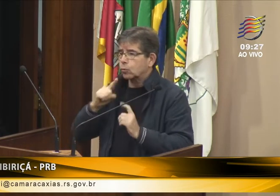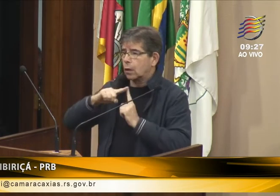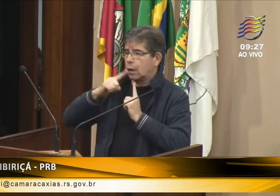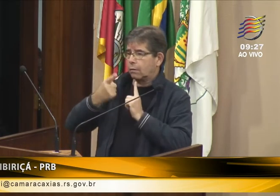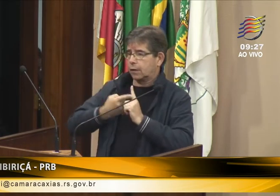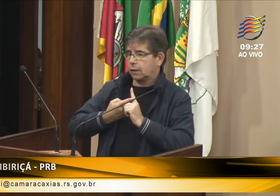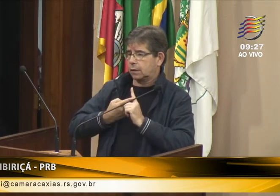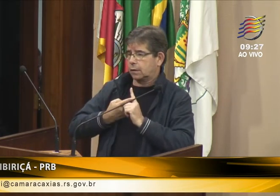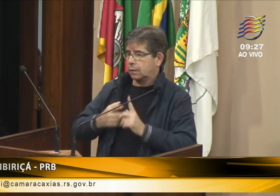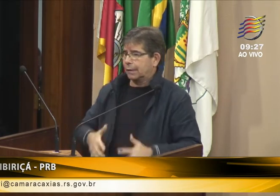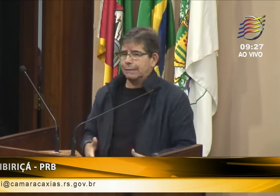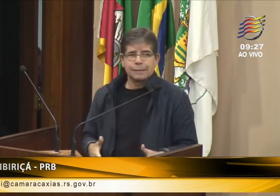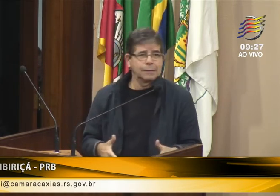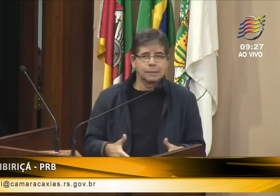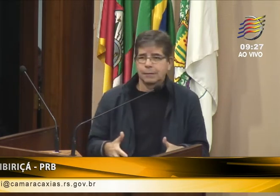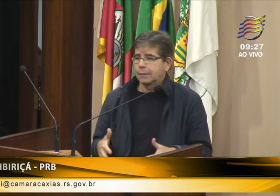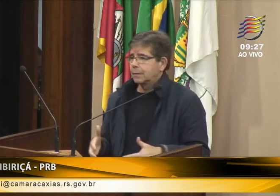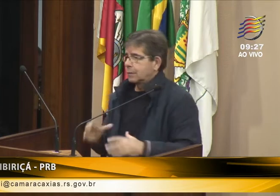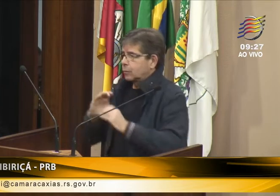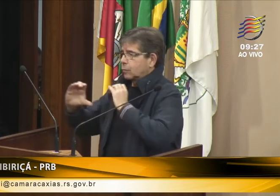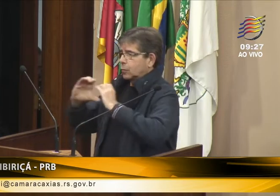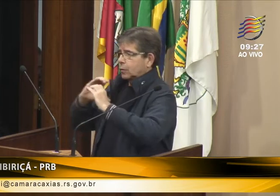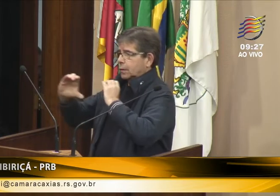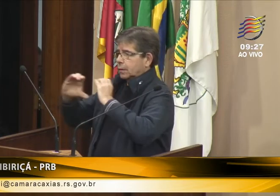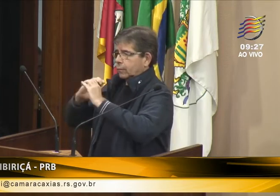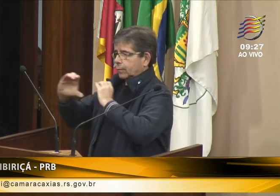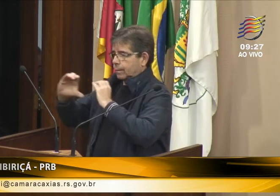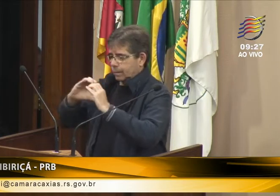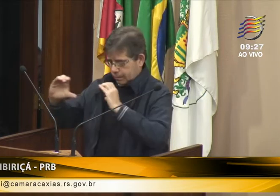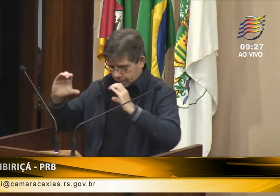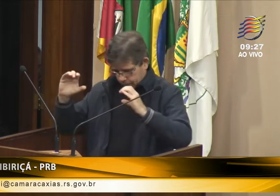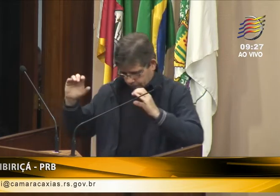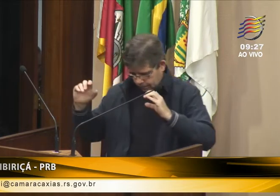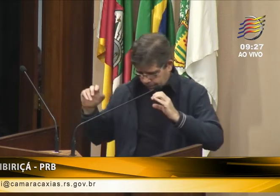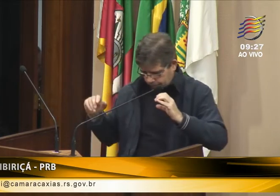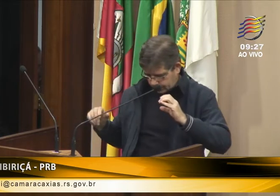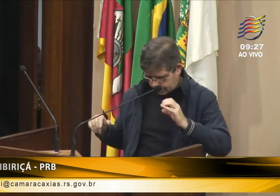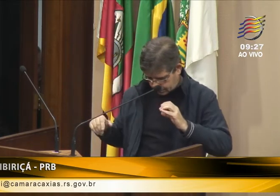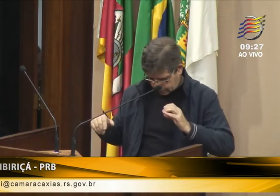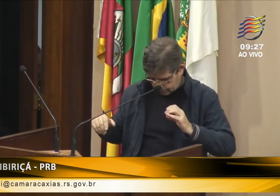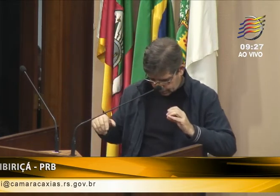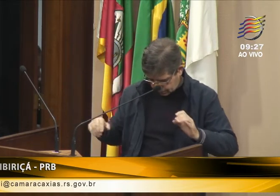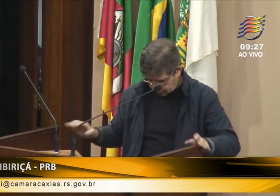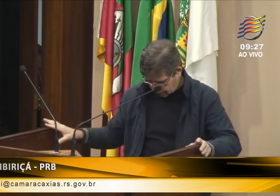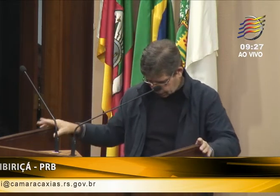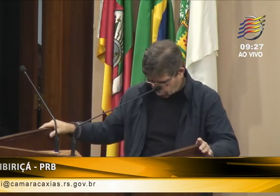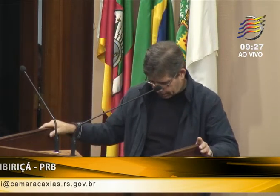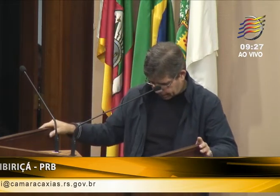ninguém sabe a língua de sinais. Aí chega uma gestante grávida, surda, não tem comunicação.